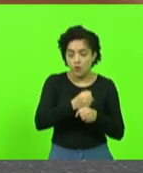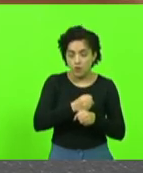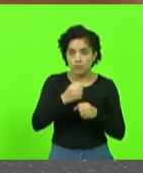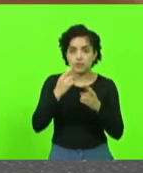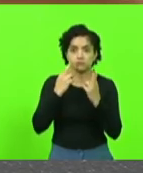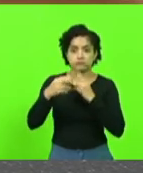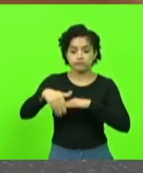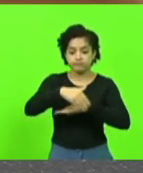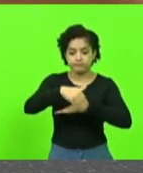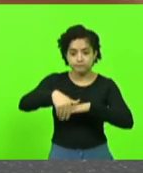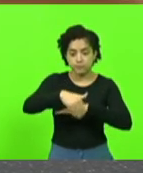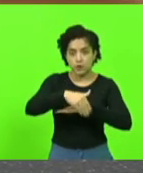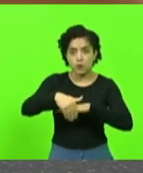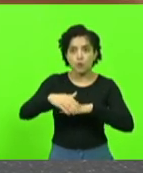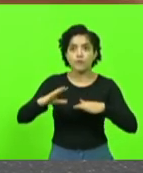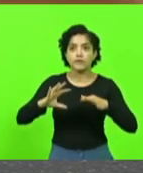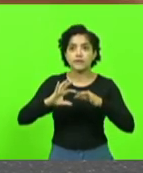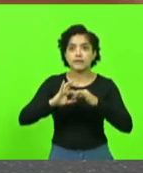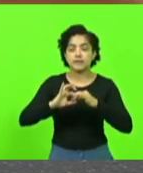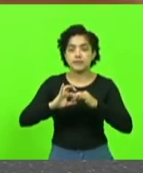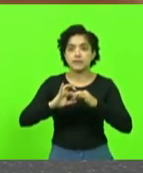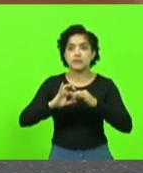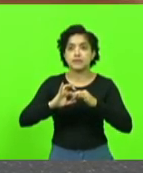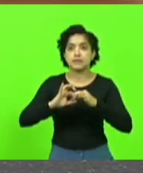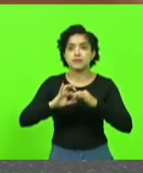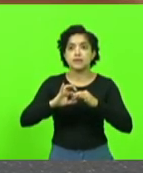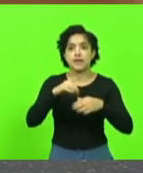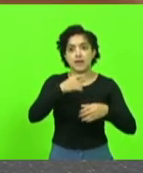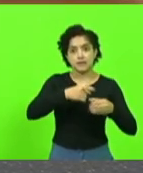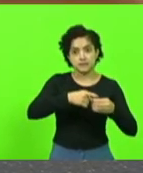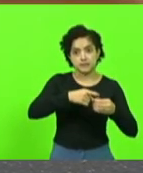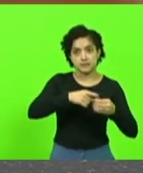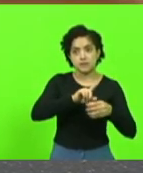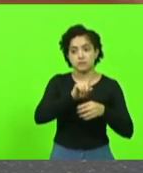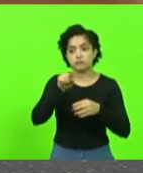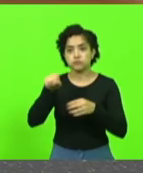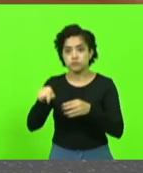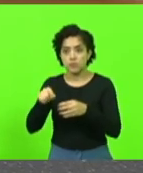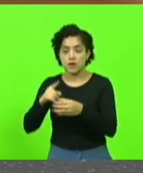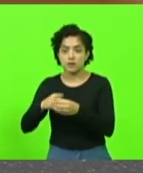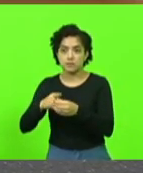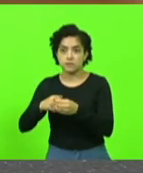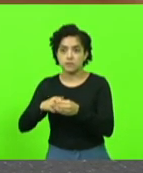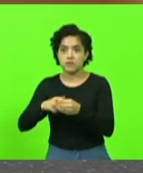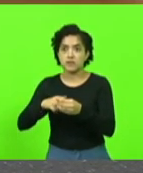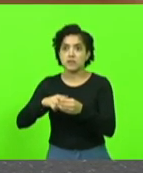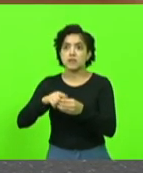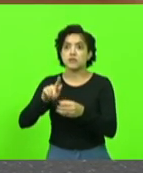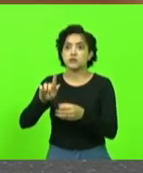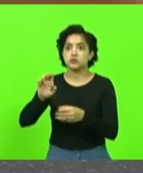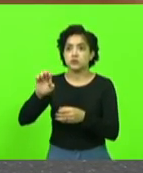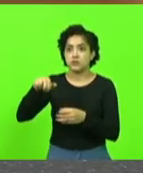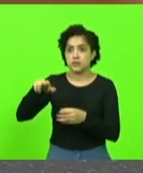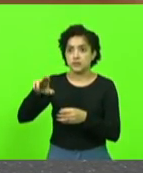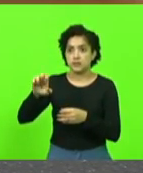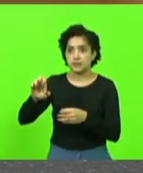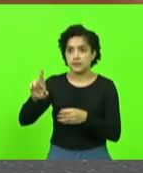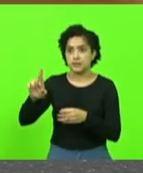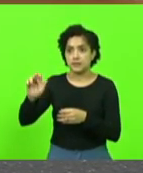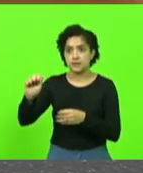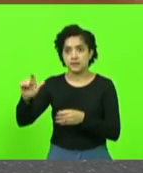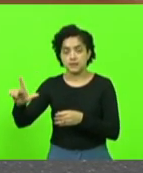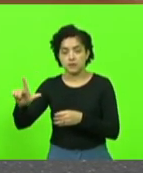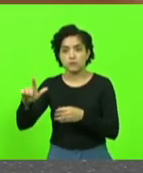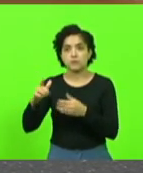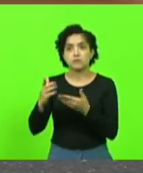que liga Matos Costa com o Jornal Carneiro, são 15 quilômetros, uma obra guardada também por muitos